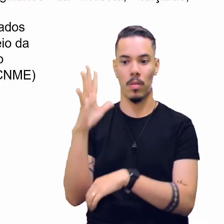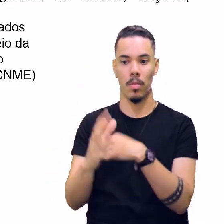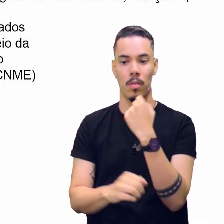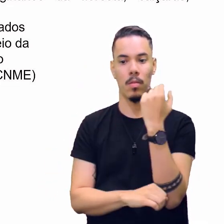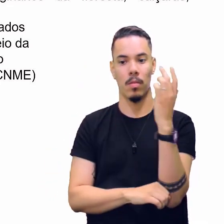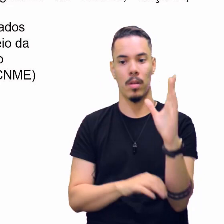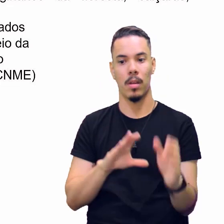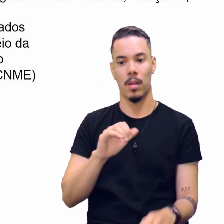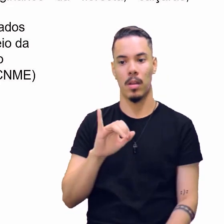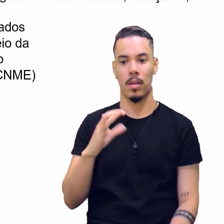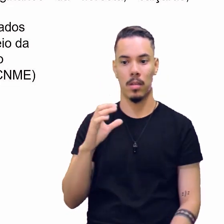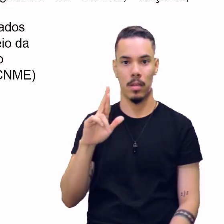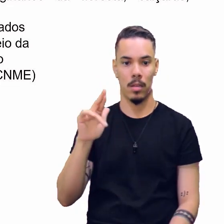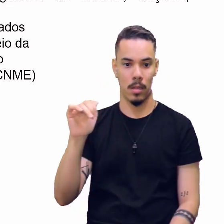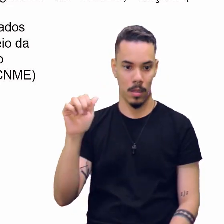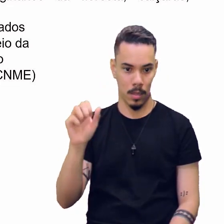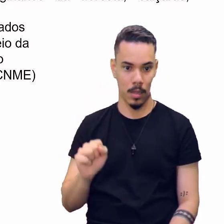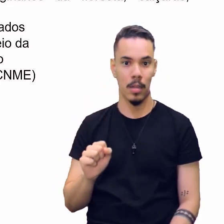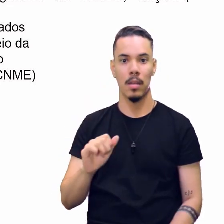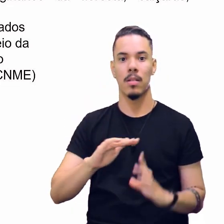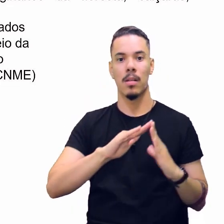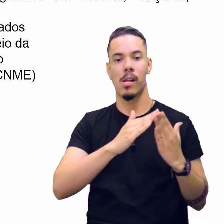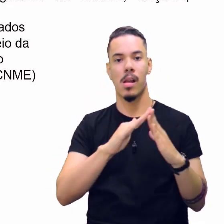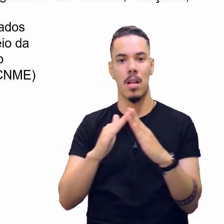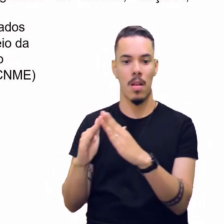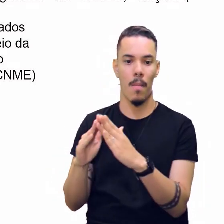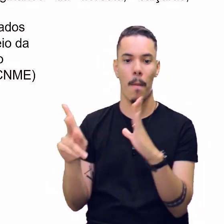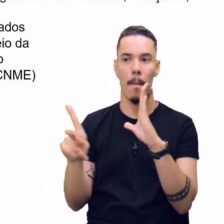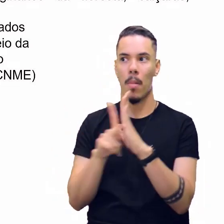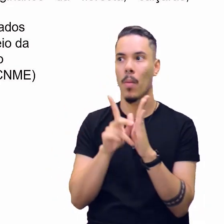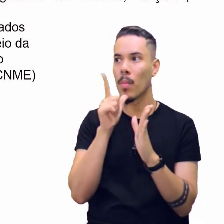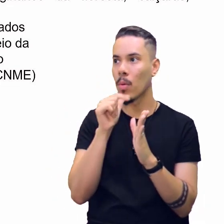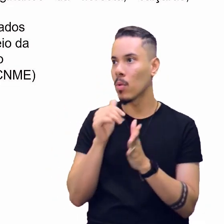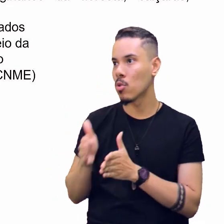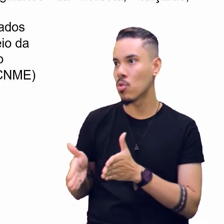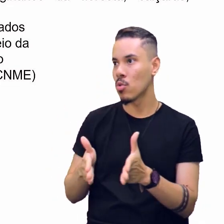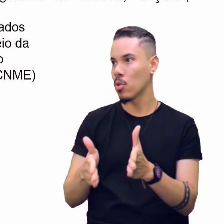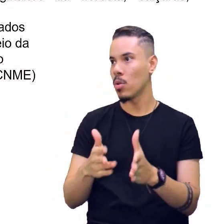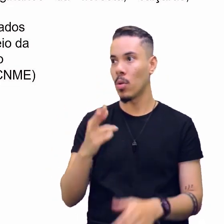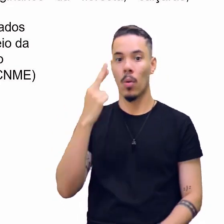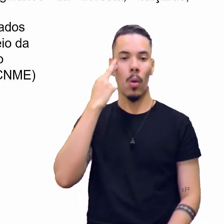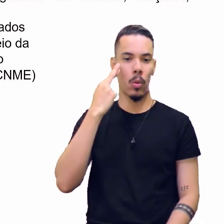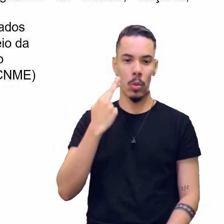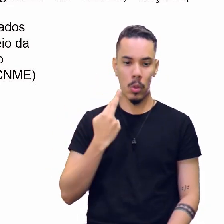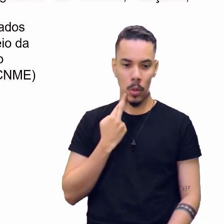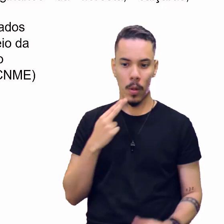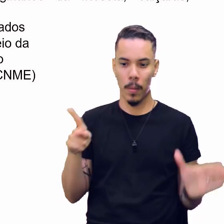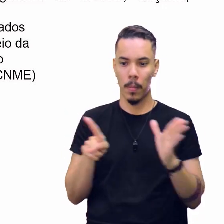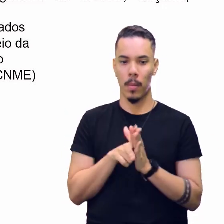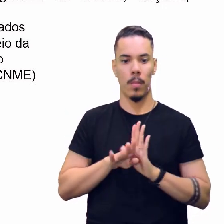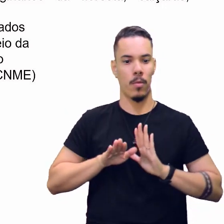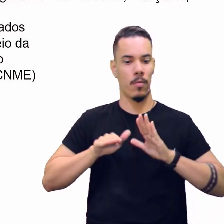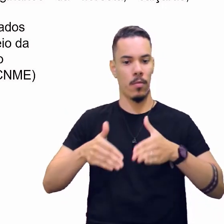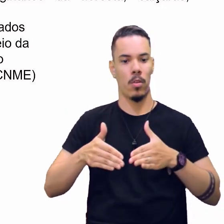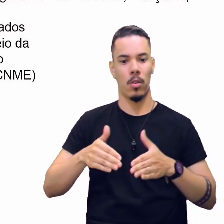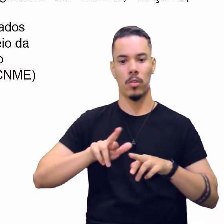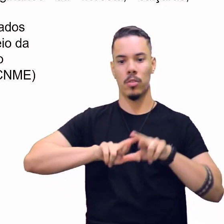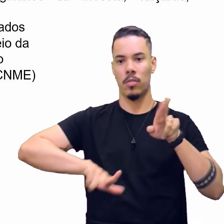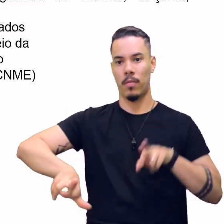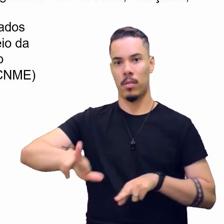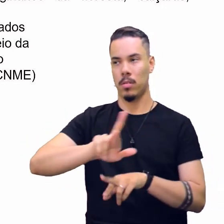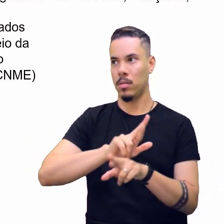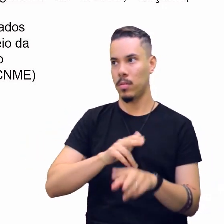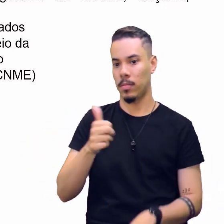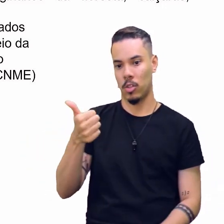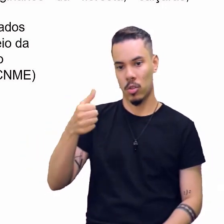caissárias, ribeirinhos. Rondônia é um diferencial entre os 18 estados